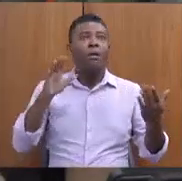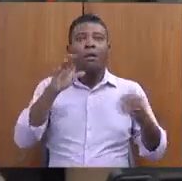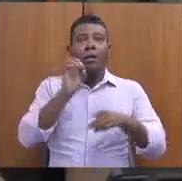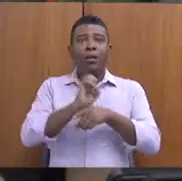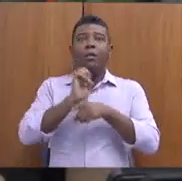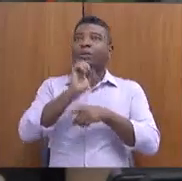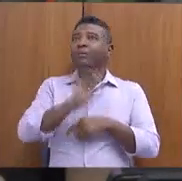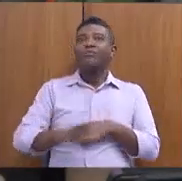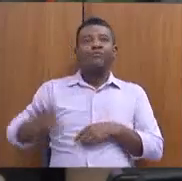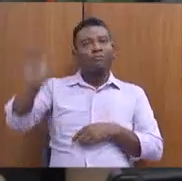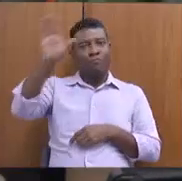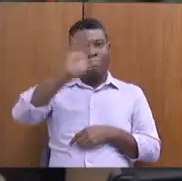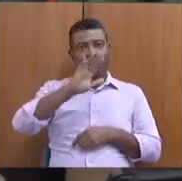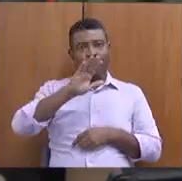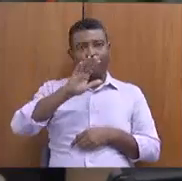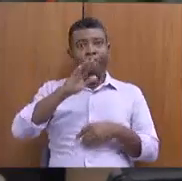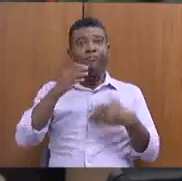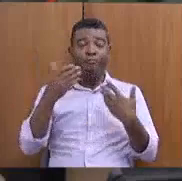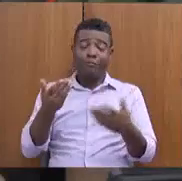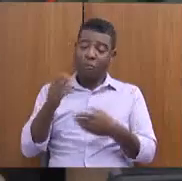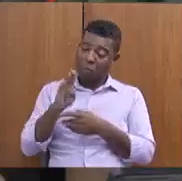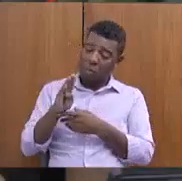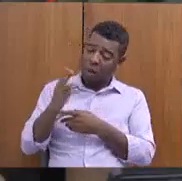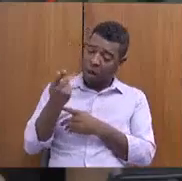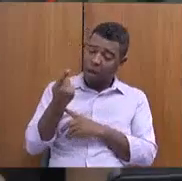Belo Horizonte também tem sido referência nisso.